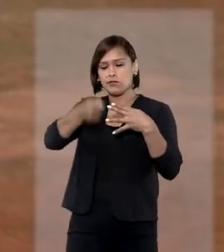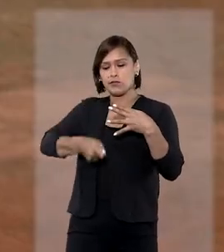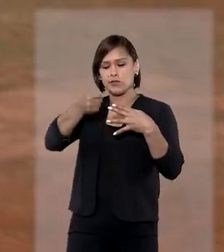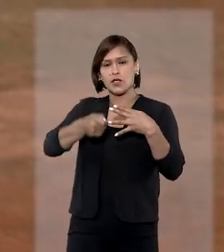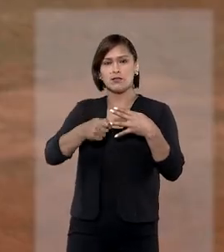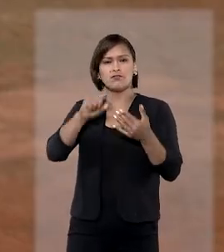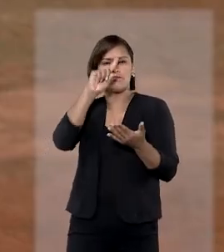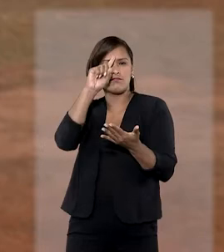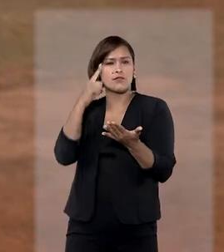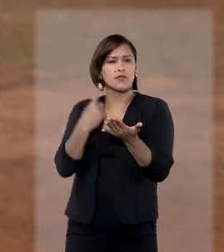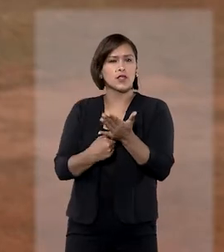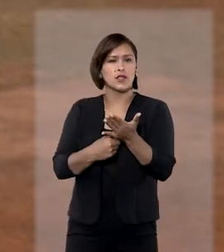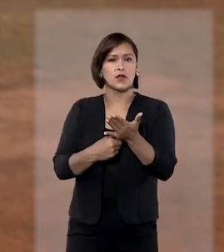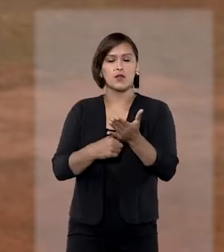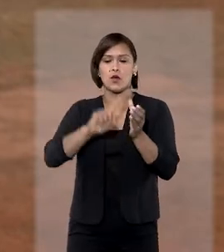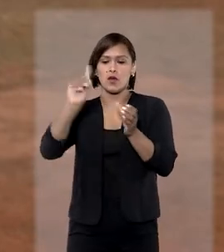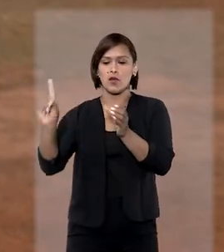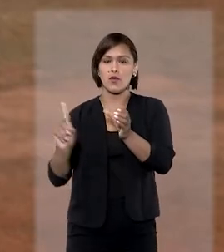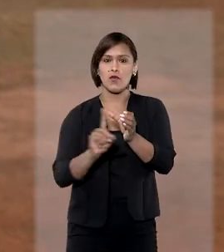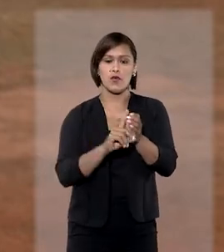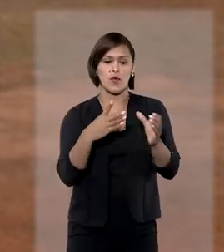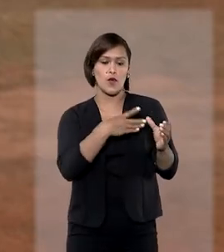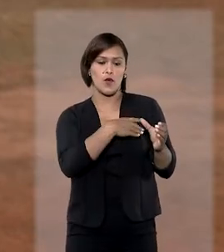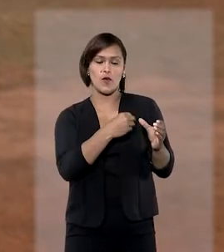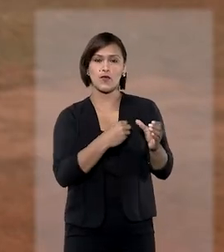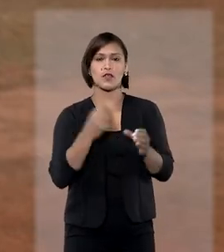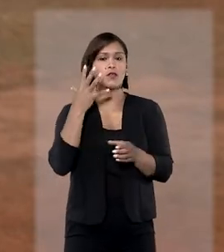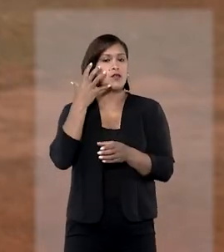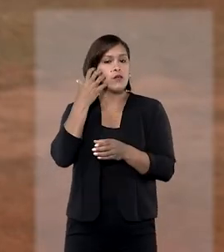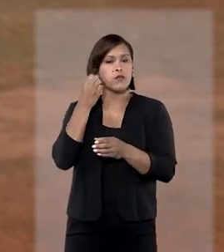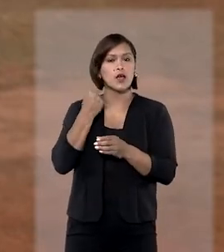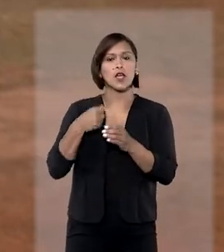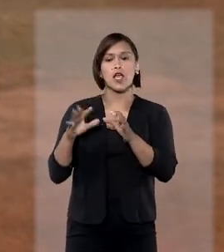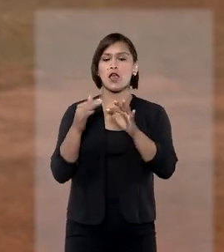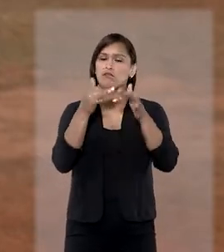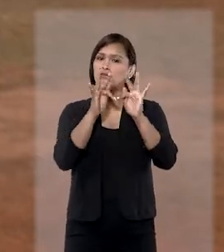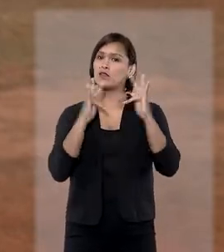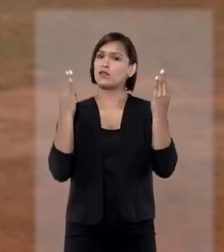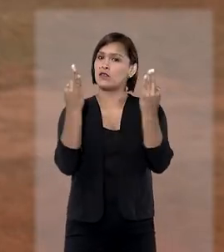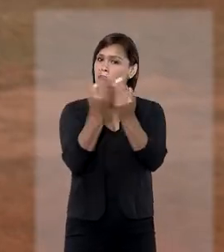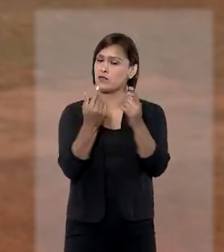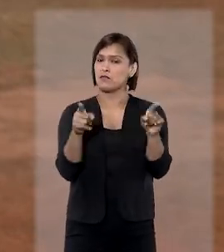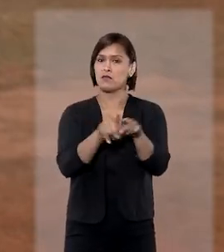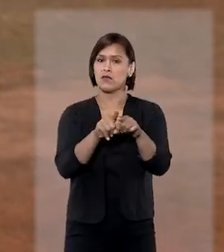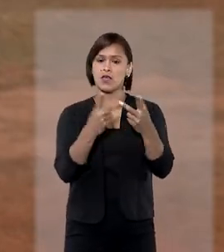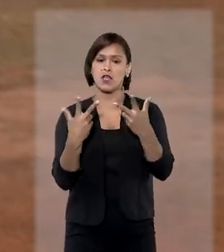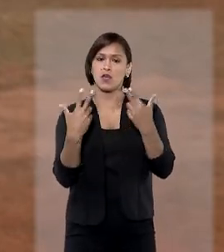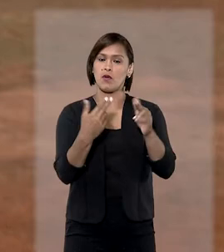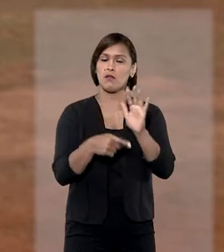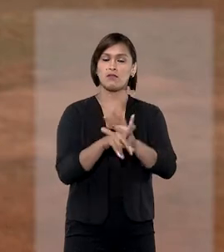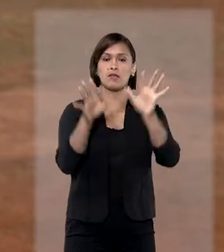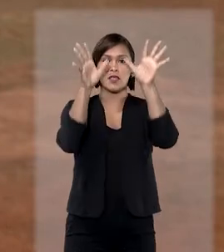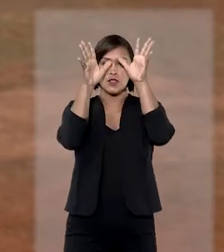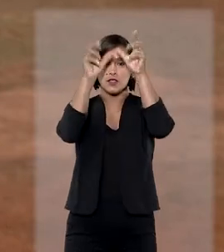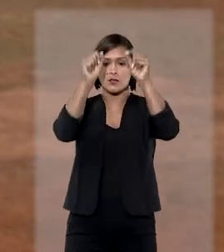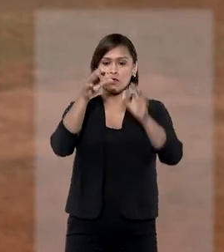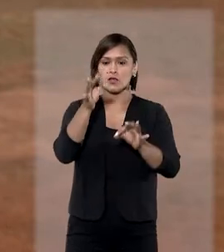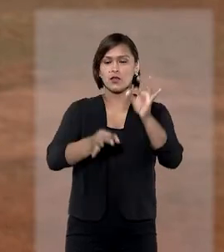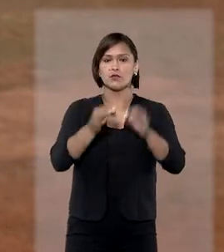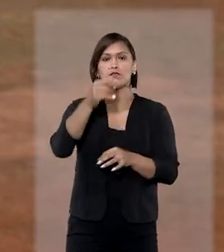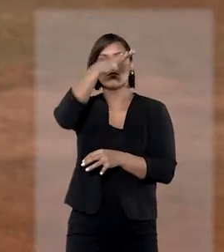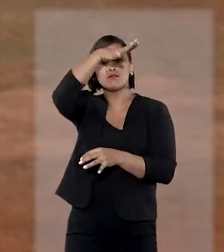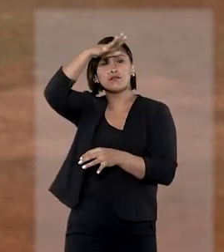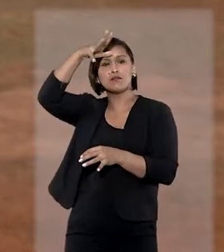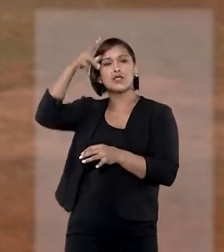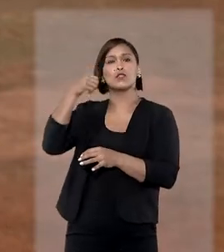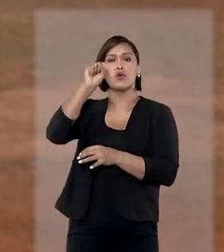grau determinou que o plano incluísse o menor sob guarda como dependente natural do titular. Mas o Tribunal de Justiça do